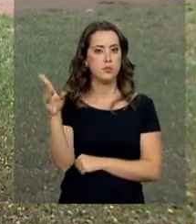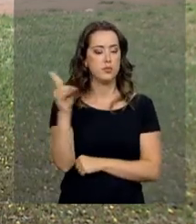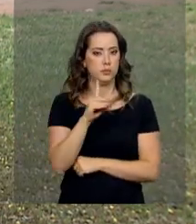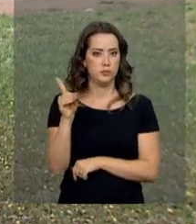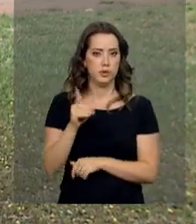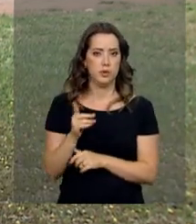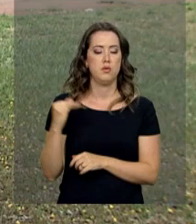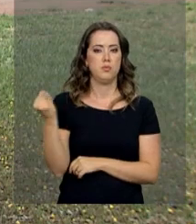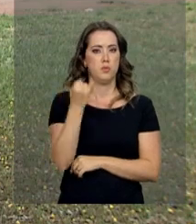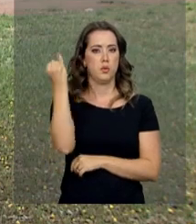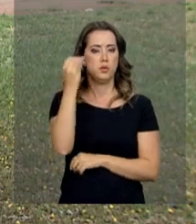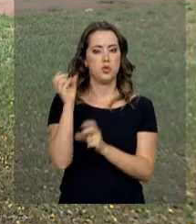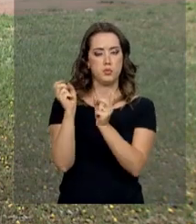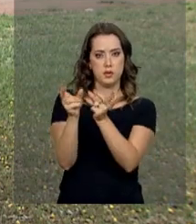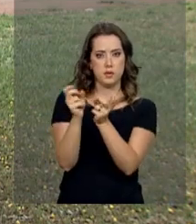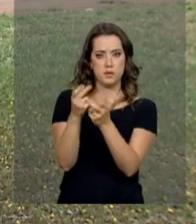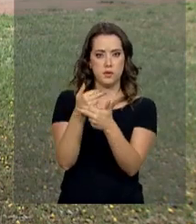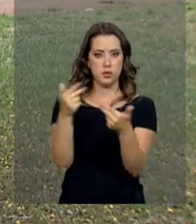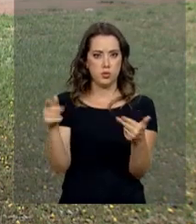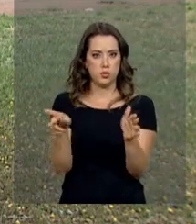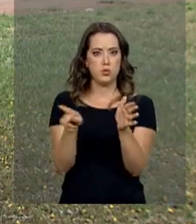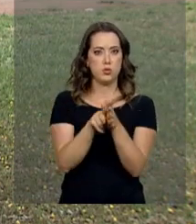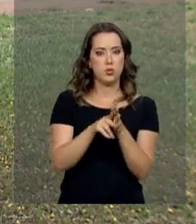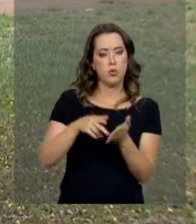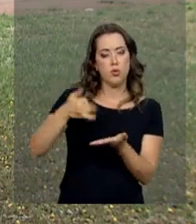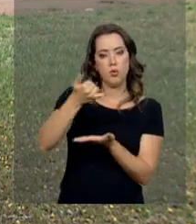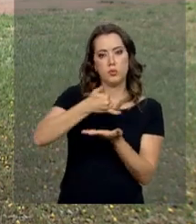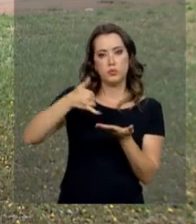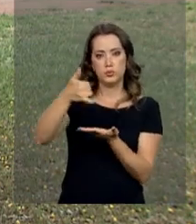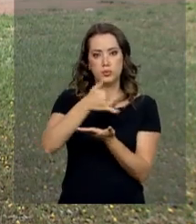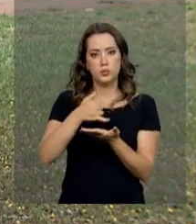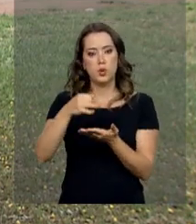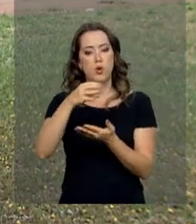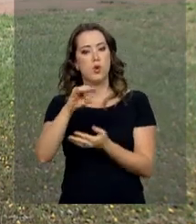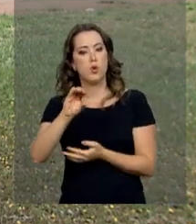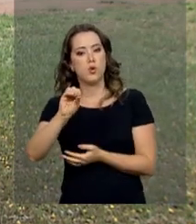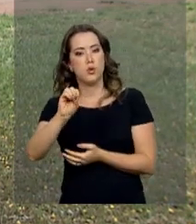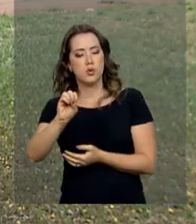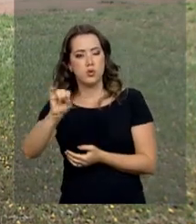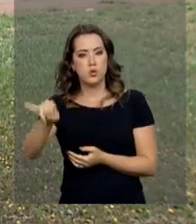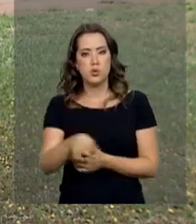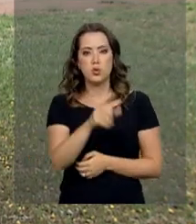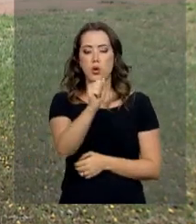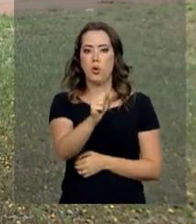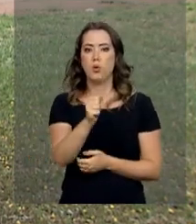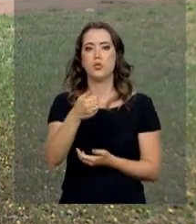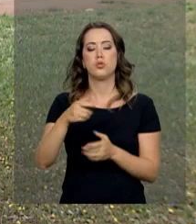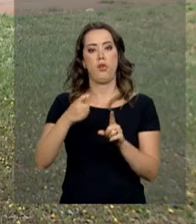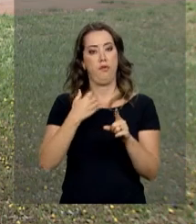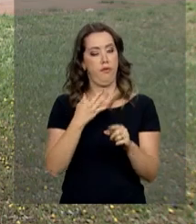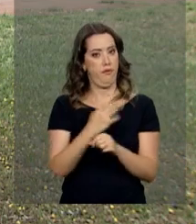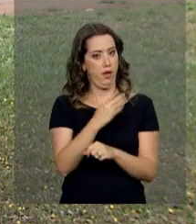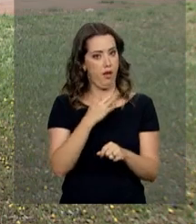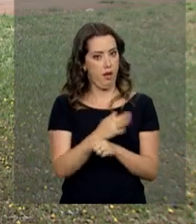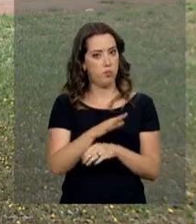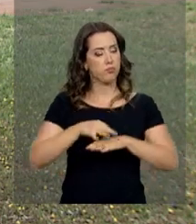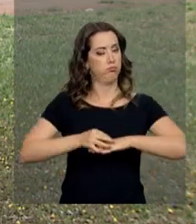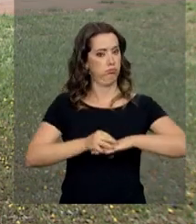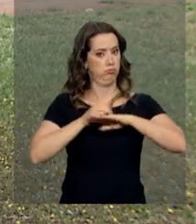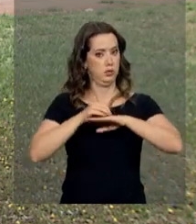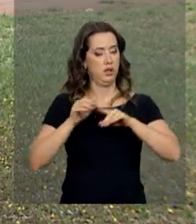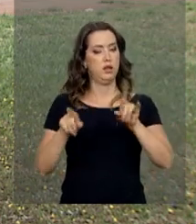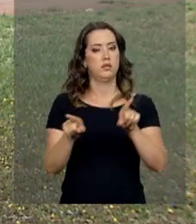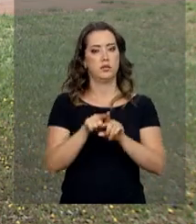Destaque para as vendas de produtos como petróleo bruto, soja, minério de ferro e carne bovina. No período, cresceram também